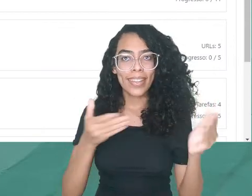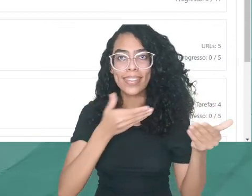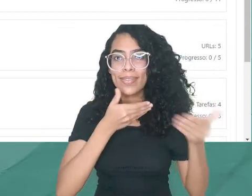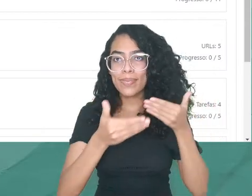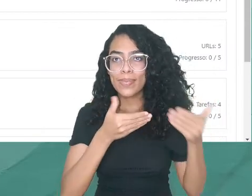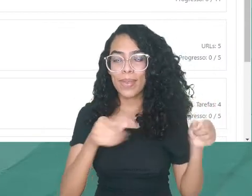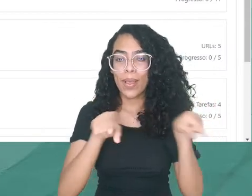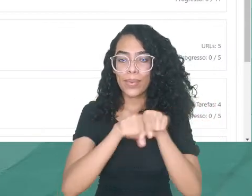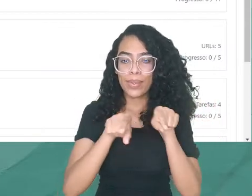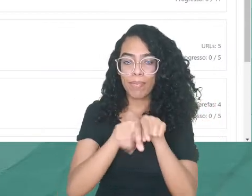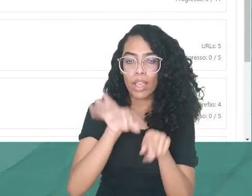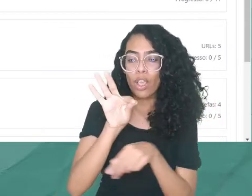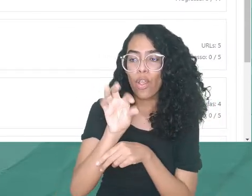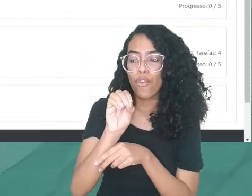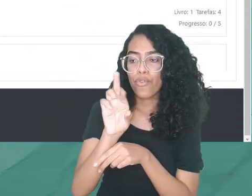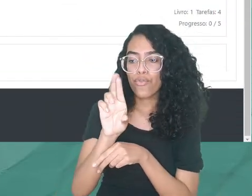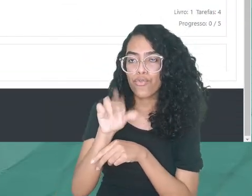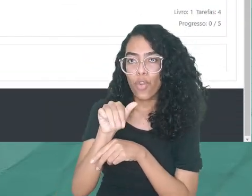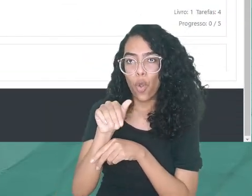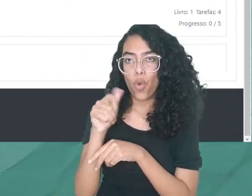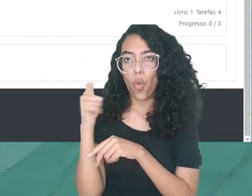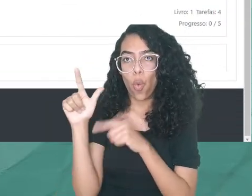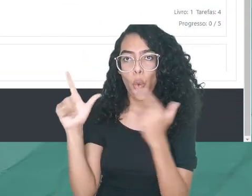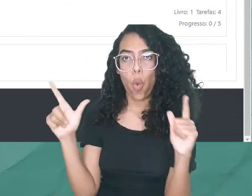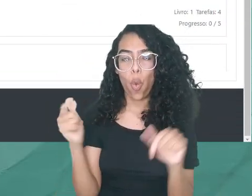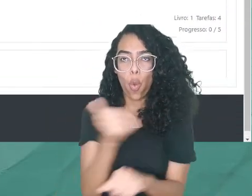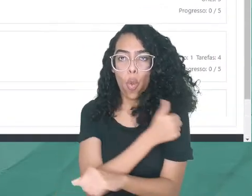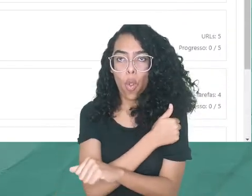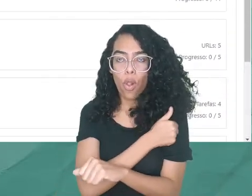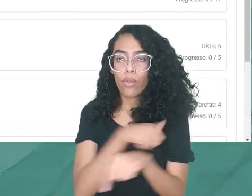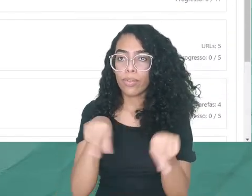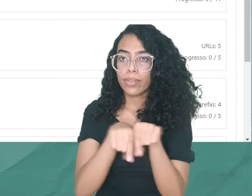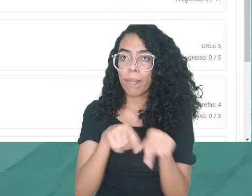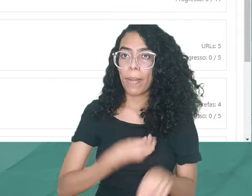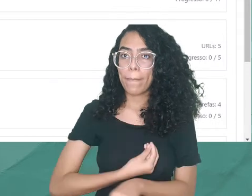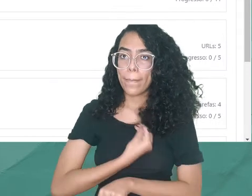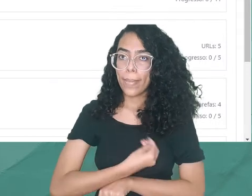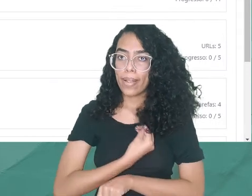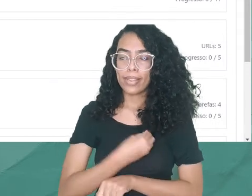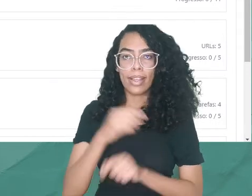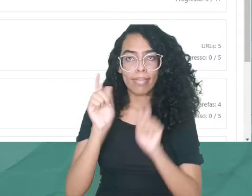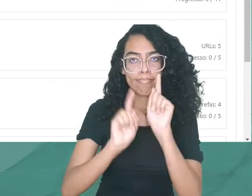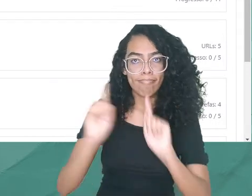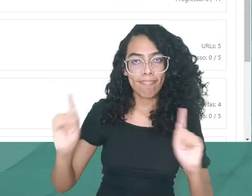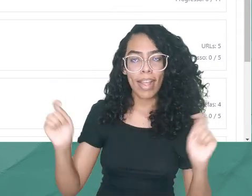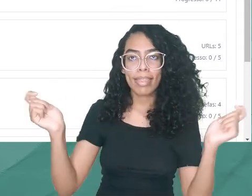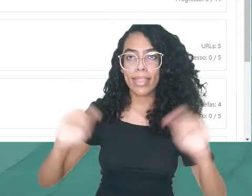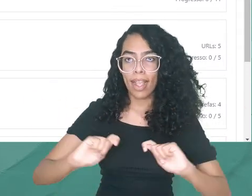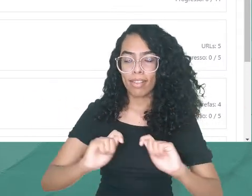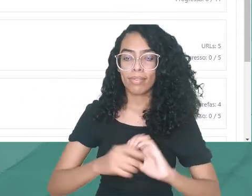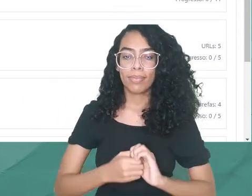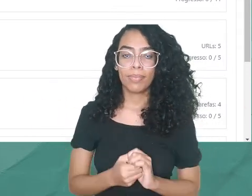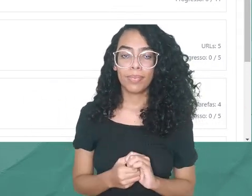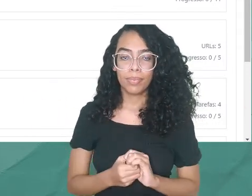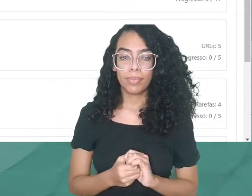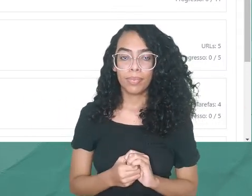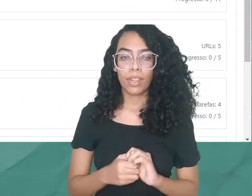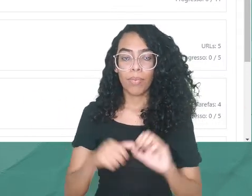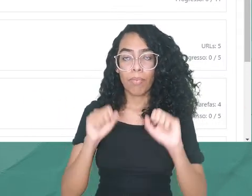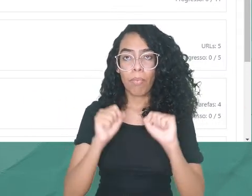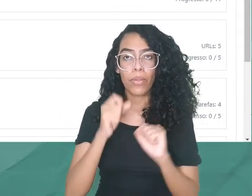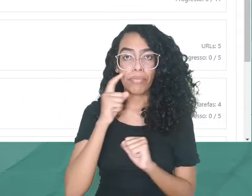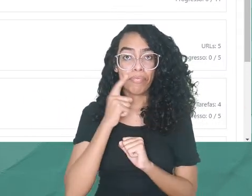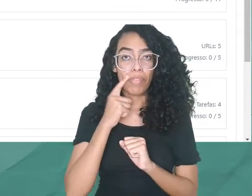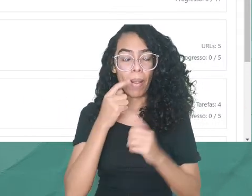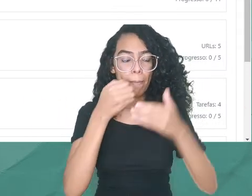chat de discussão e fóruns com os outros alunos, acesso a seus status de presença e muito mais. Nesta página, você pode navegar